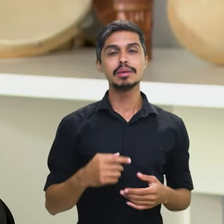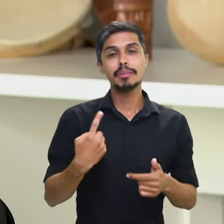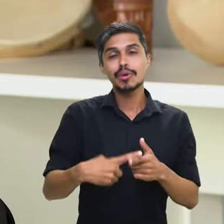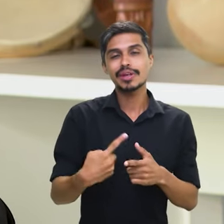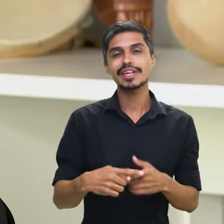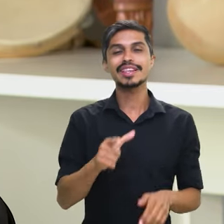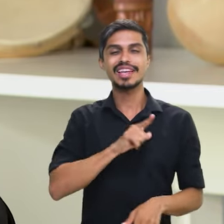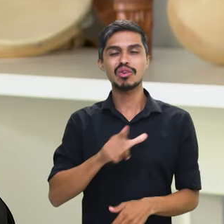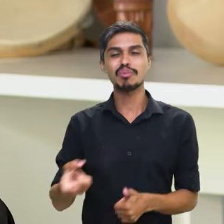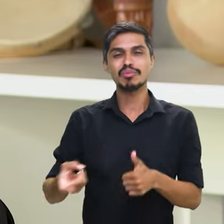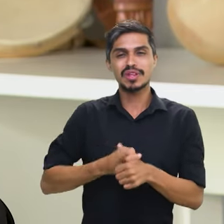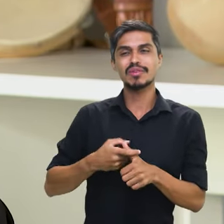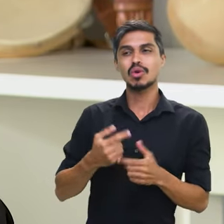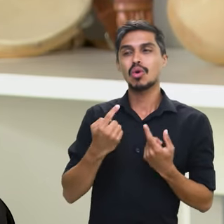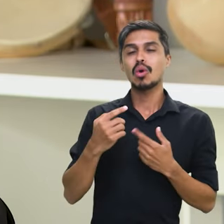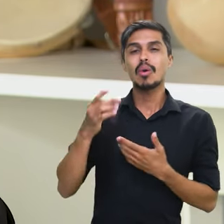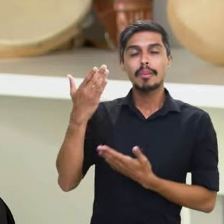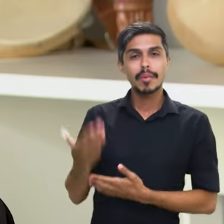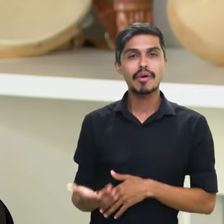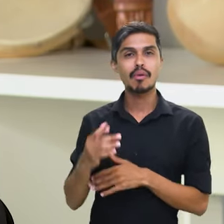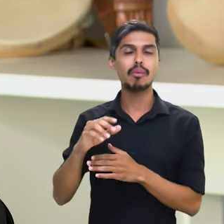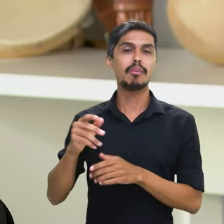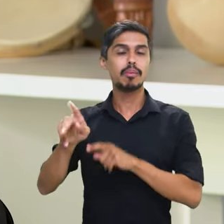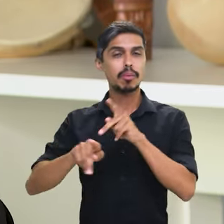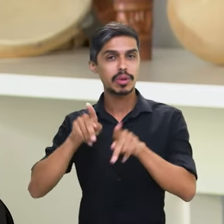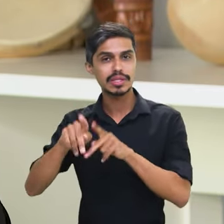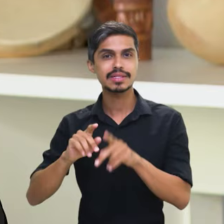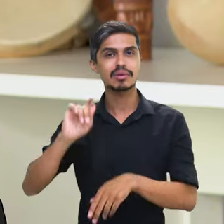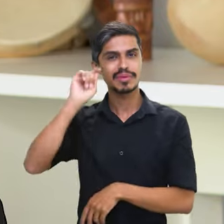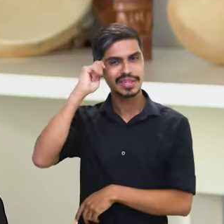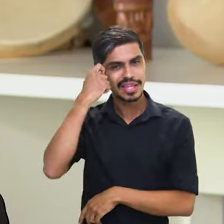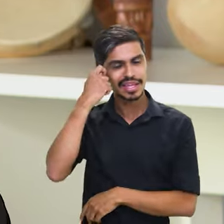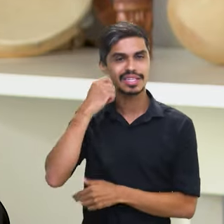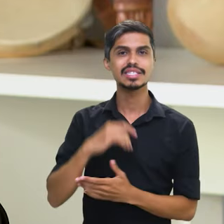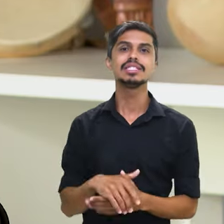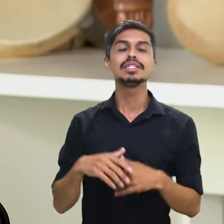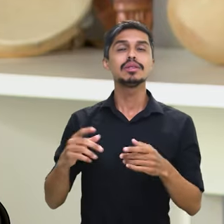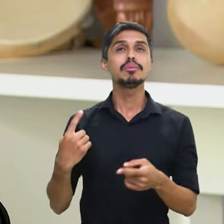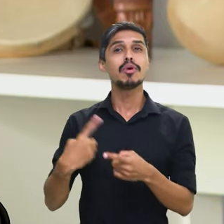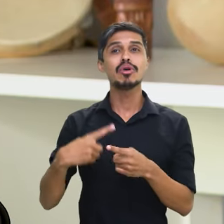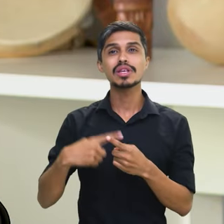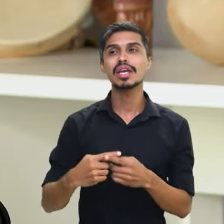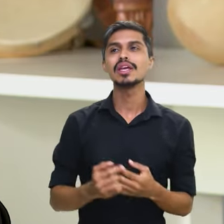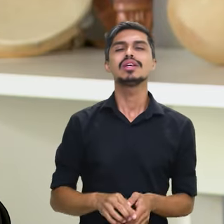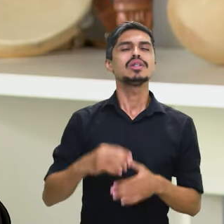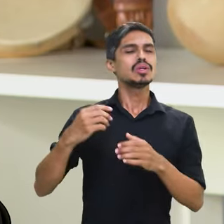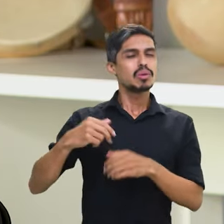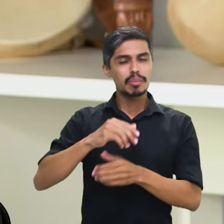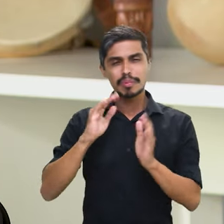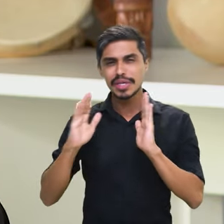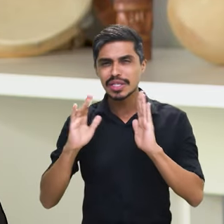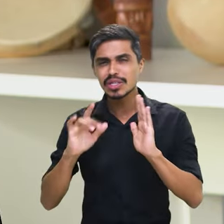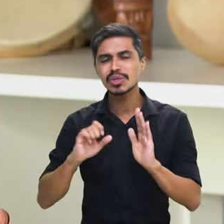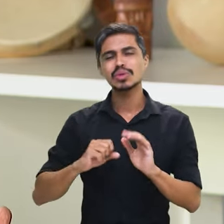a população negra, com a população africana, com a população mestiça, pelo longo período da escravidão oficial.